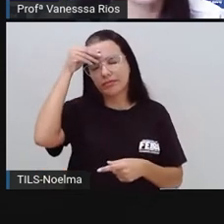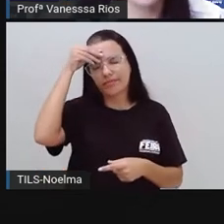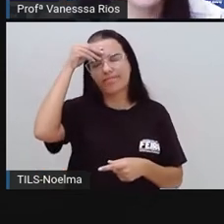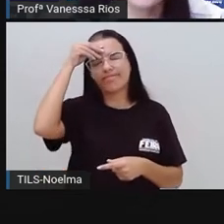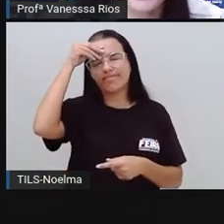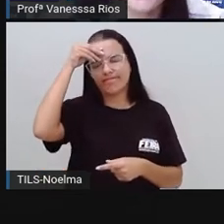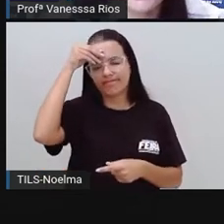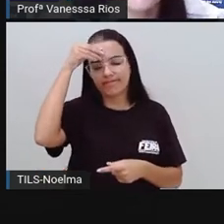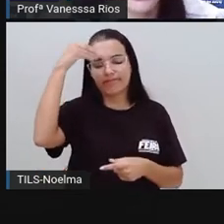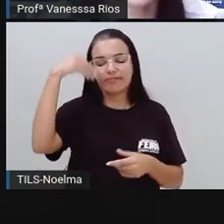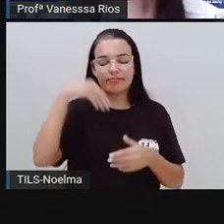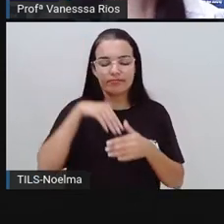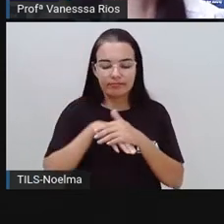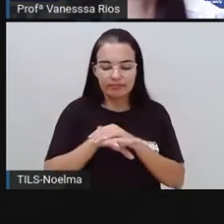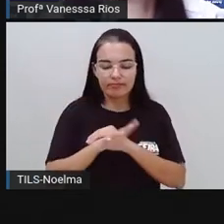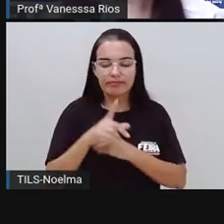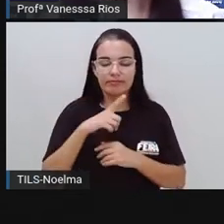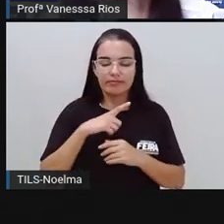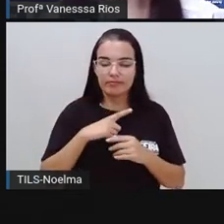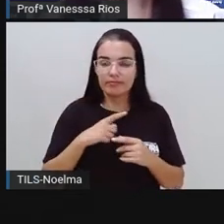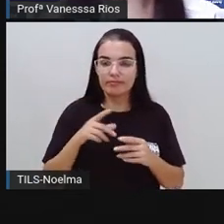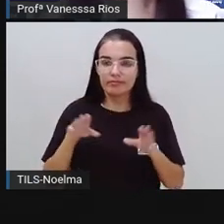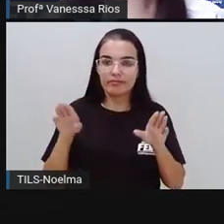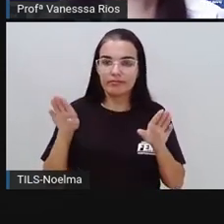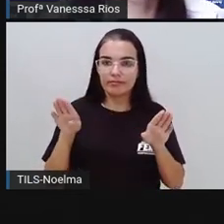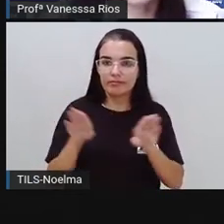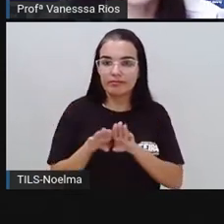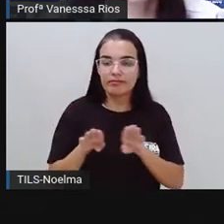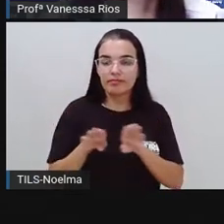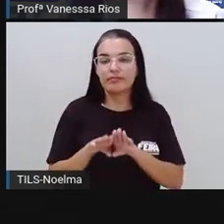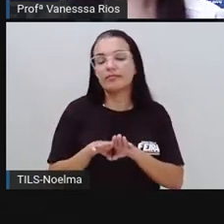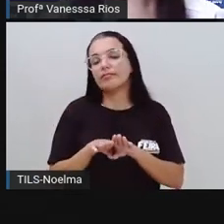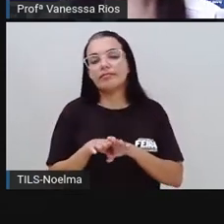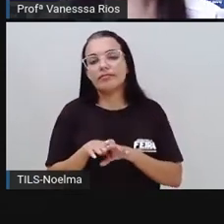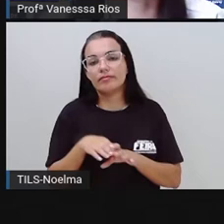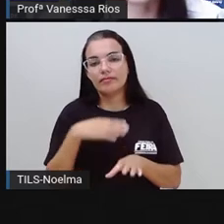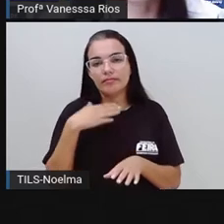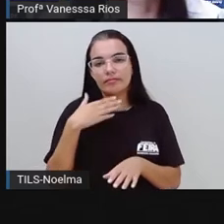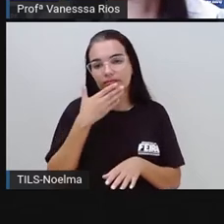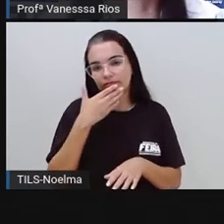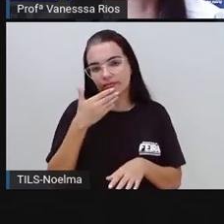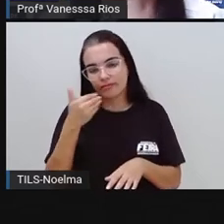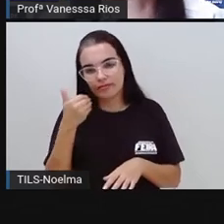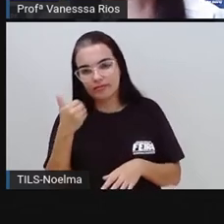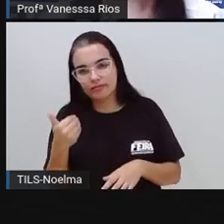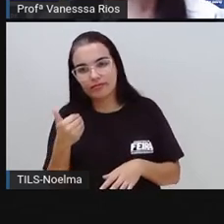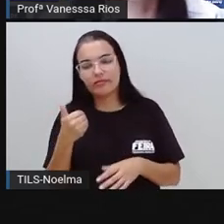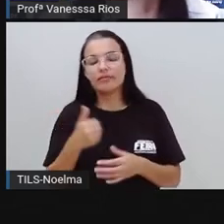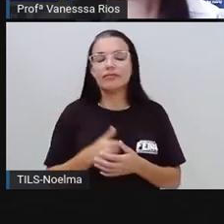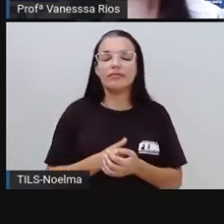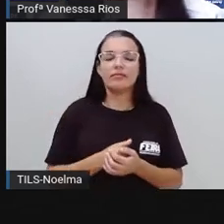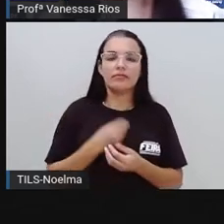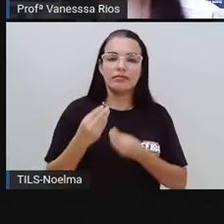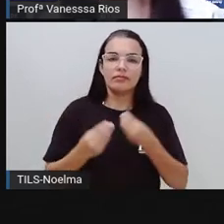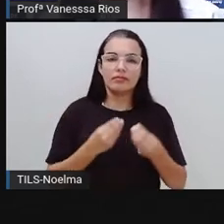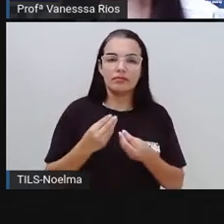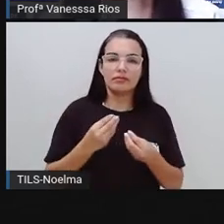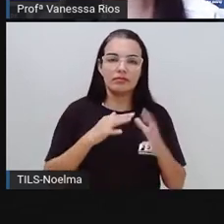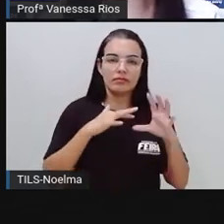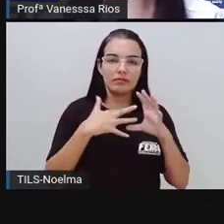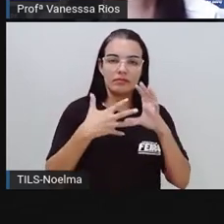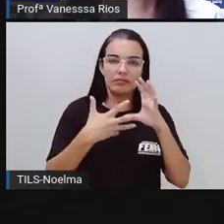acessar quando necessário e também compreender, né? Com mais detalhes, compreender melhor quais são as